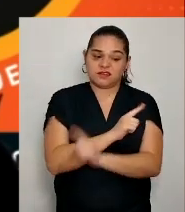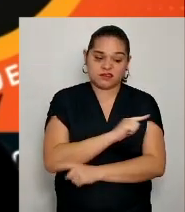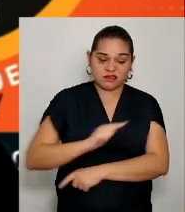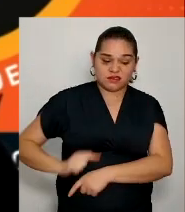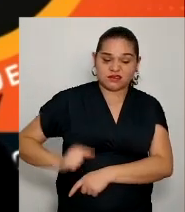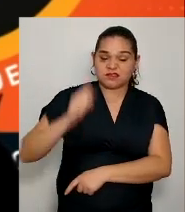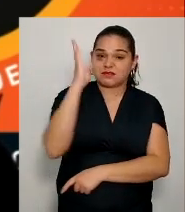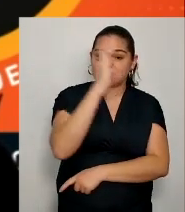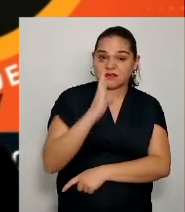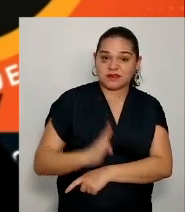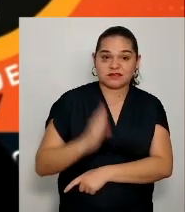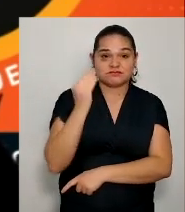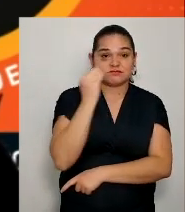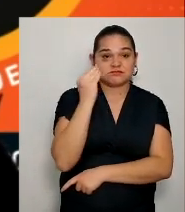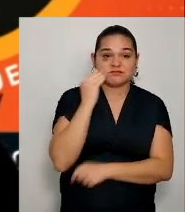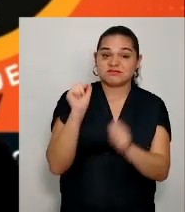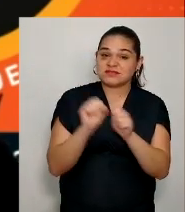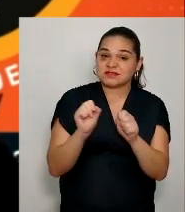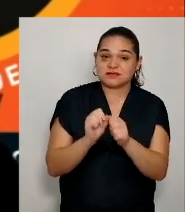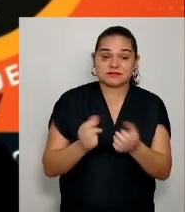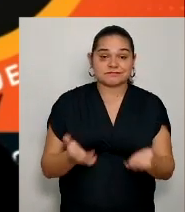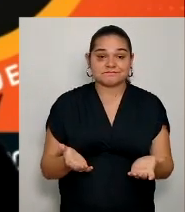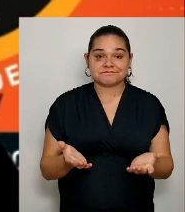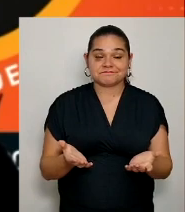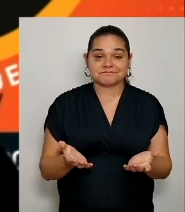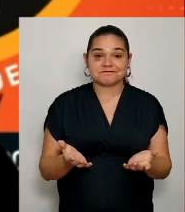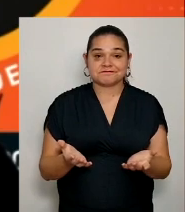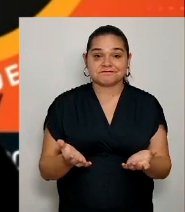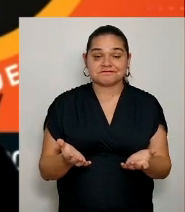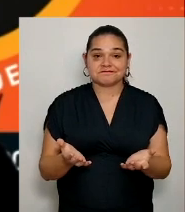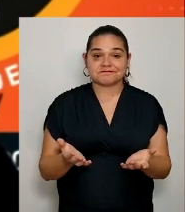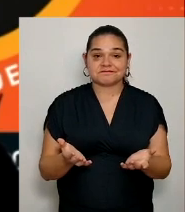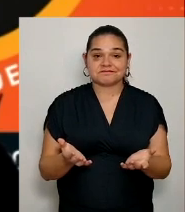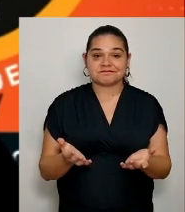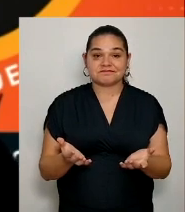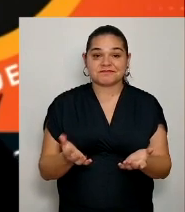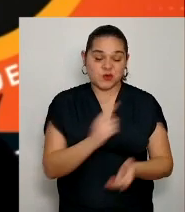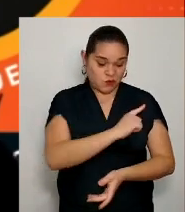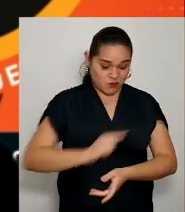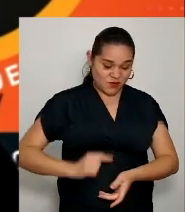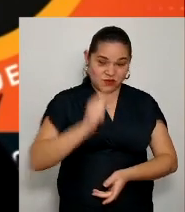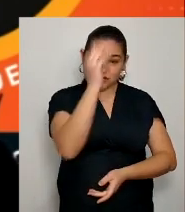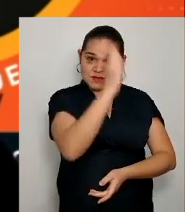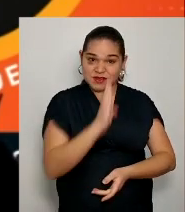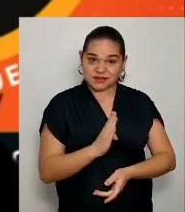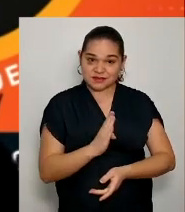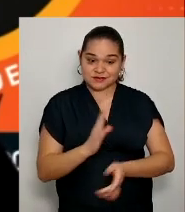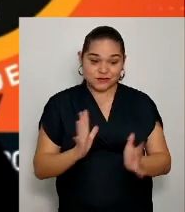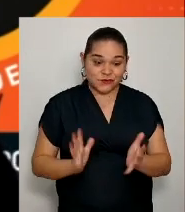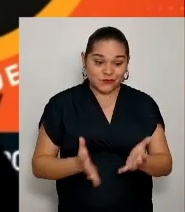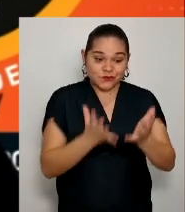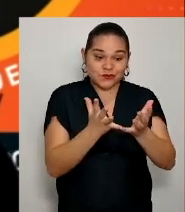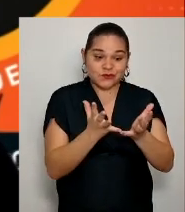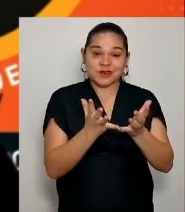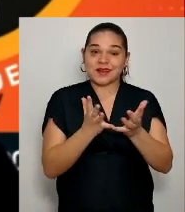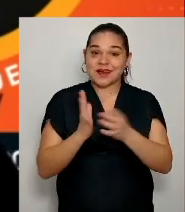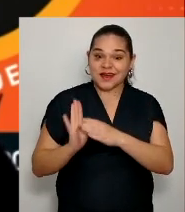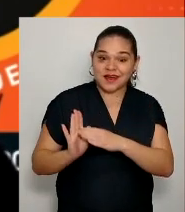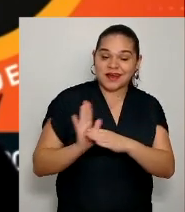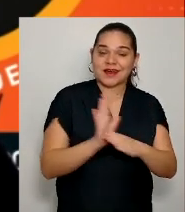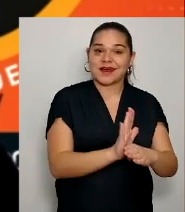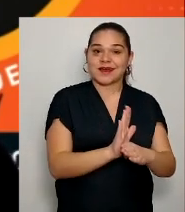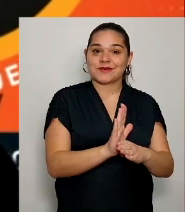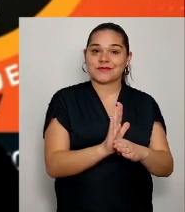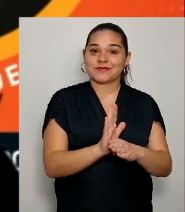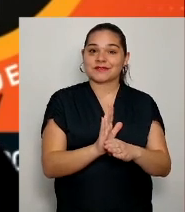Primeiro, que não incentiva o combate ao Covid, e segundo, que dificulta